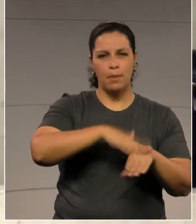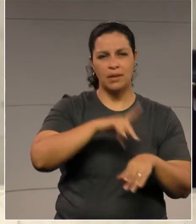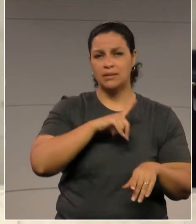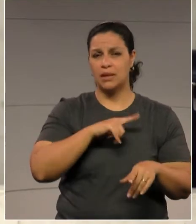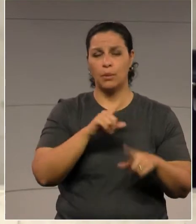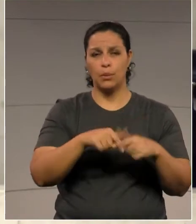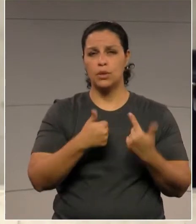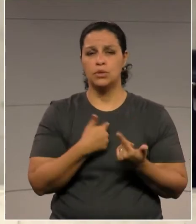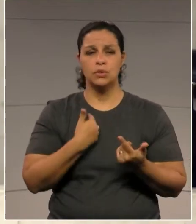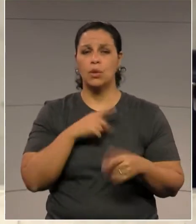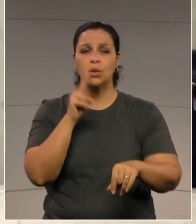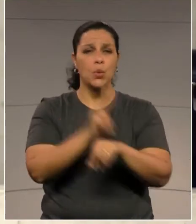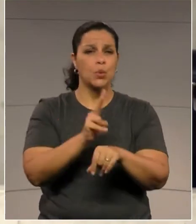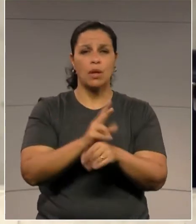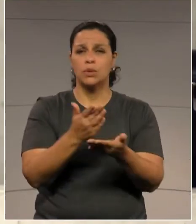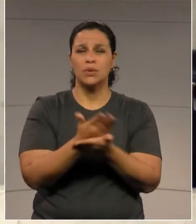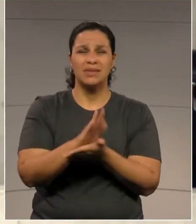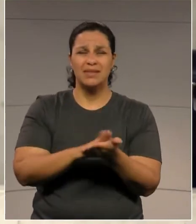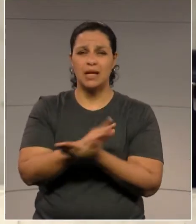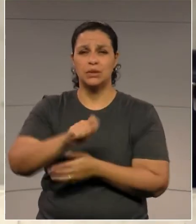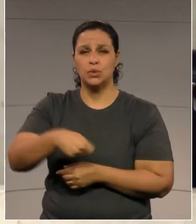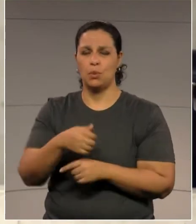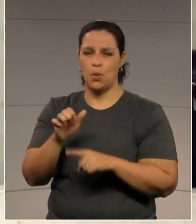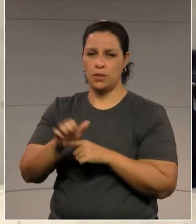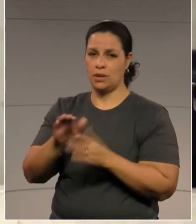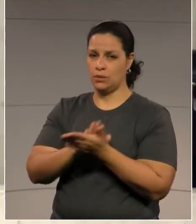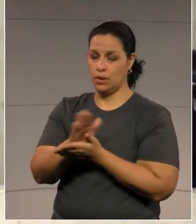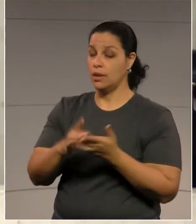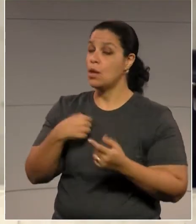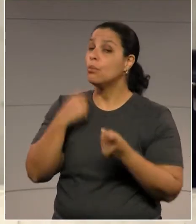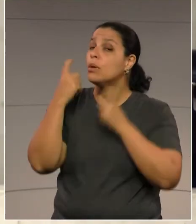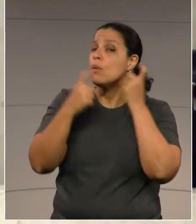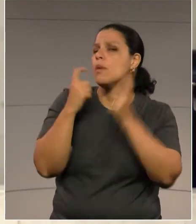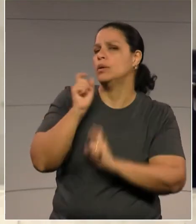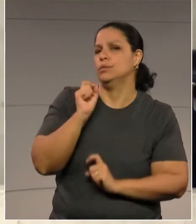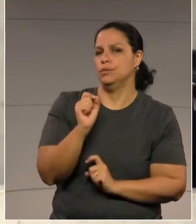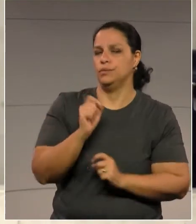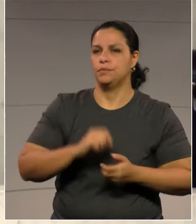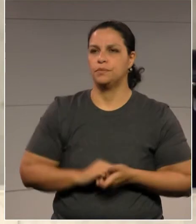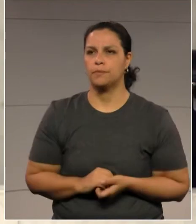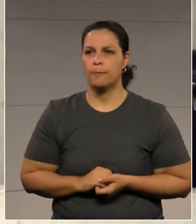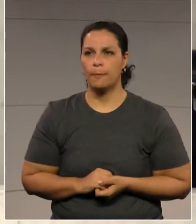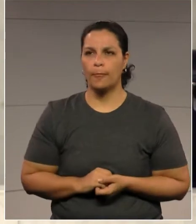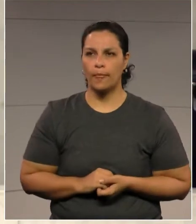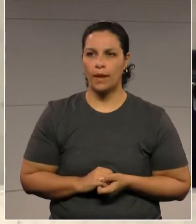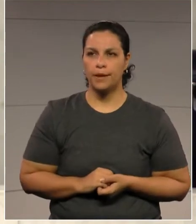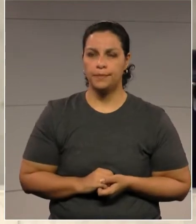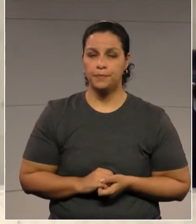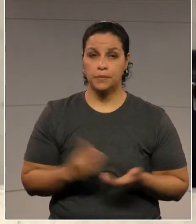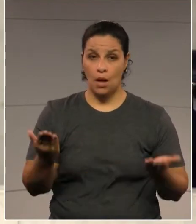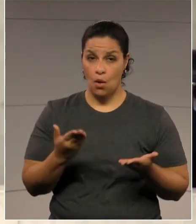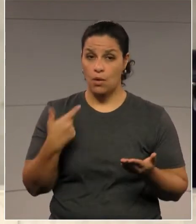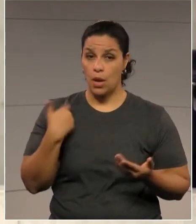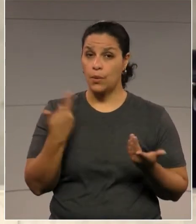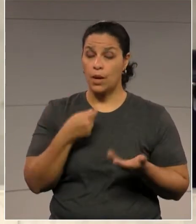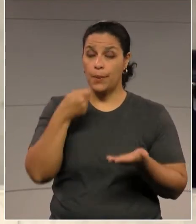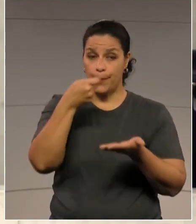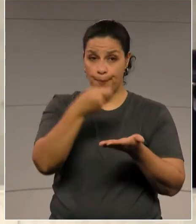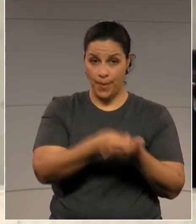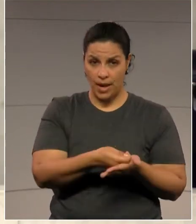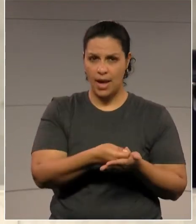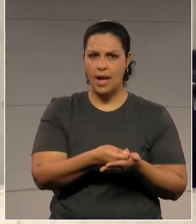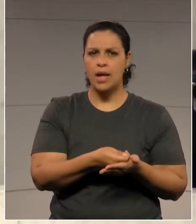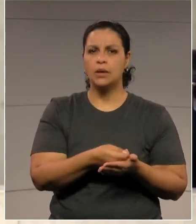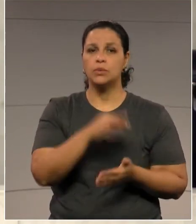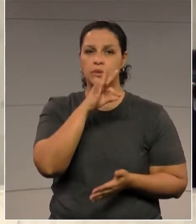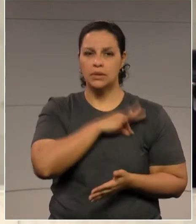não têm a devida proteção do Estado. Qual é a minha preocupação? Eu quero pagar os servidores, pagar